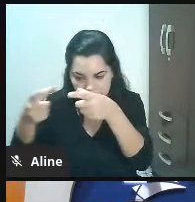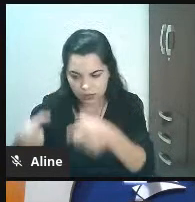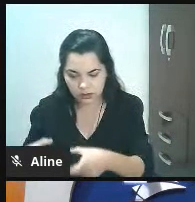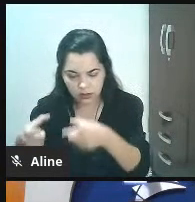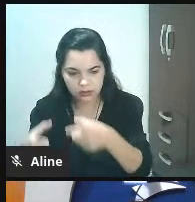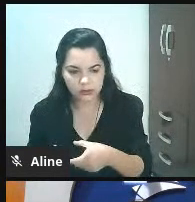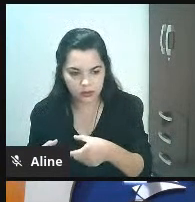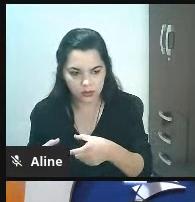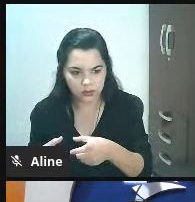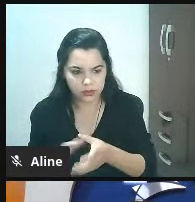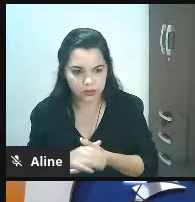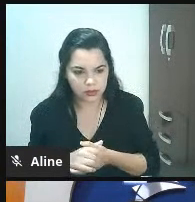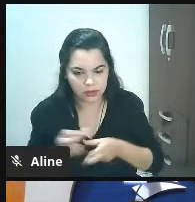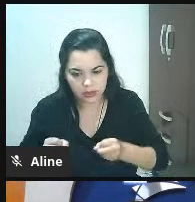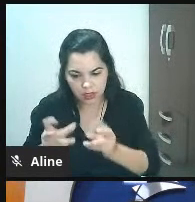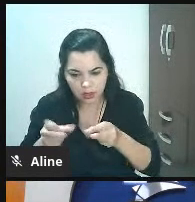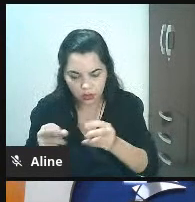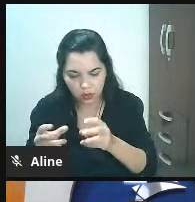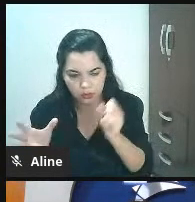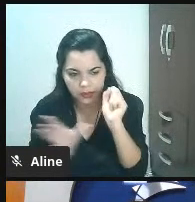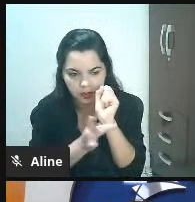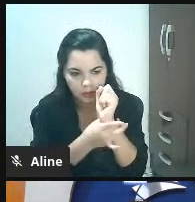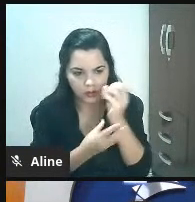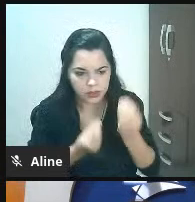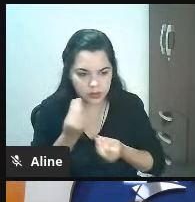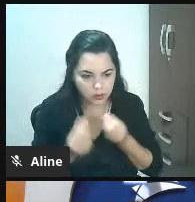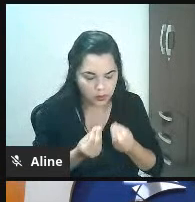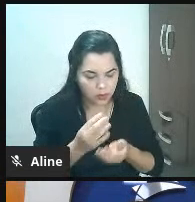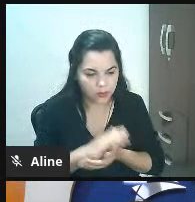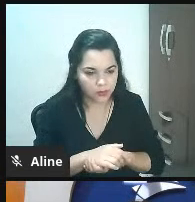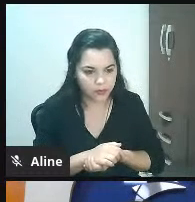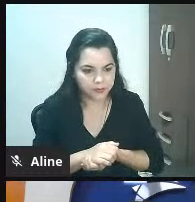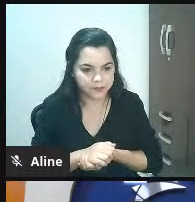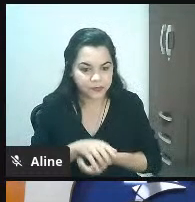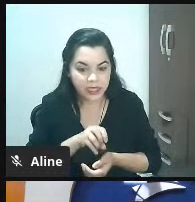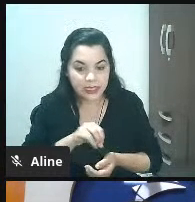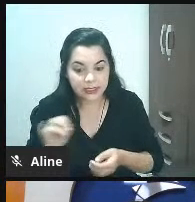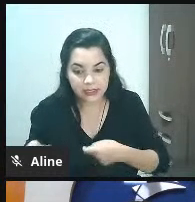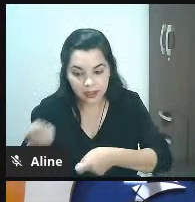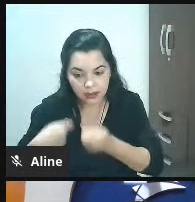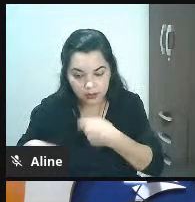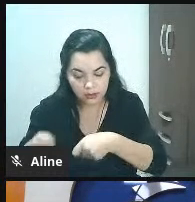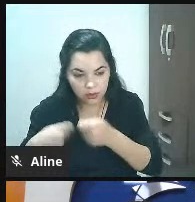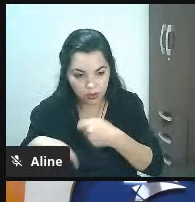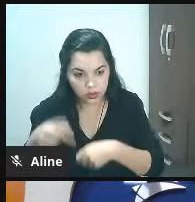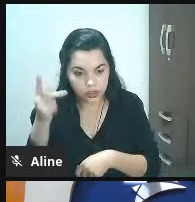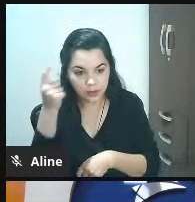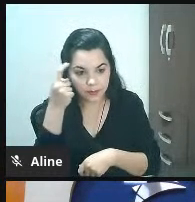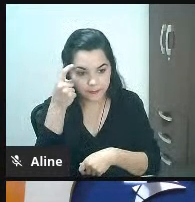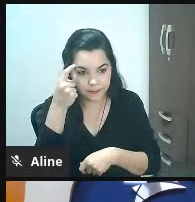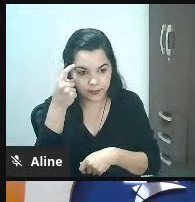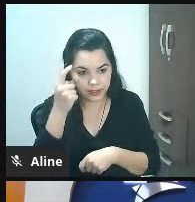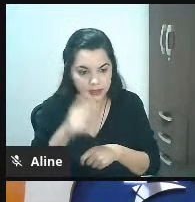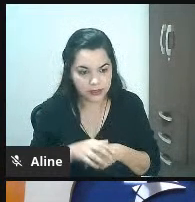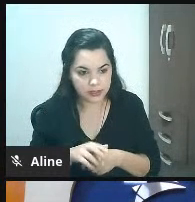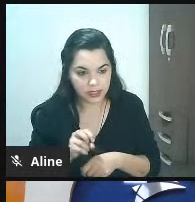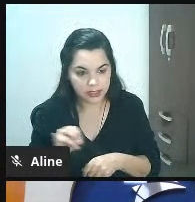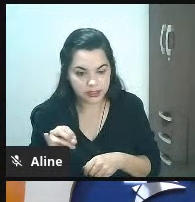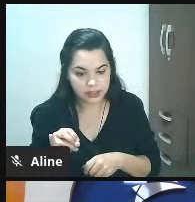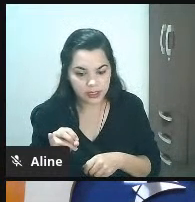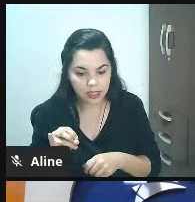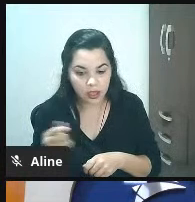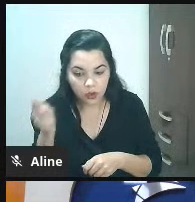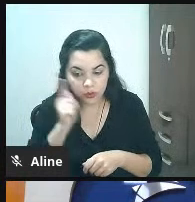ele fala assim e se a gente loja repensasse a experiência na loja para deixar a compra mais